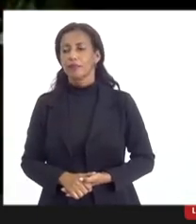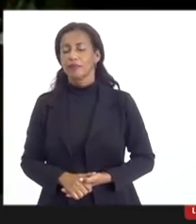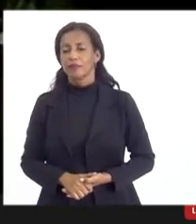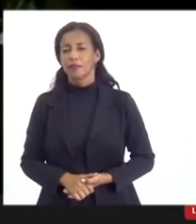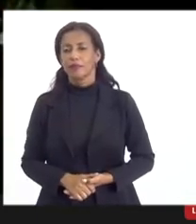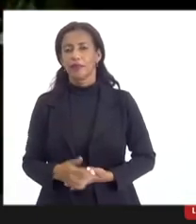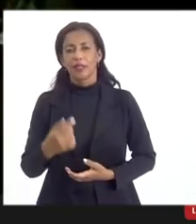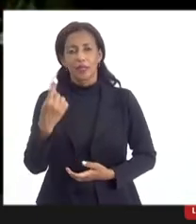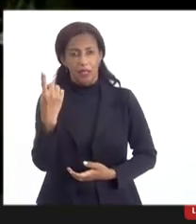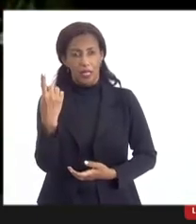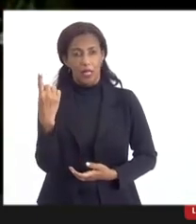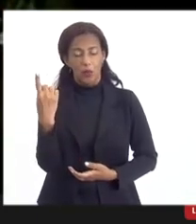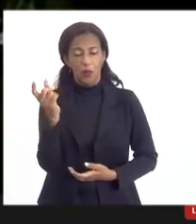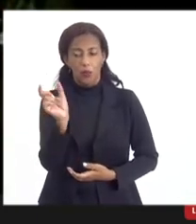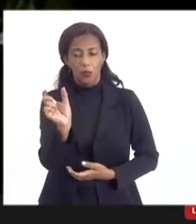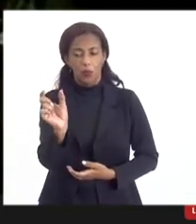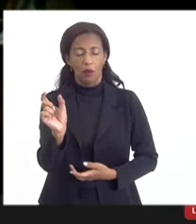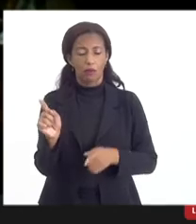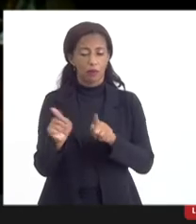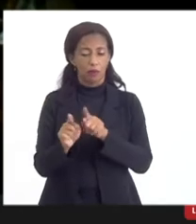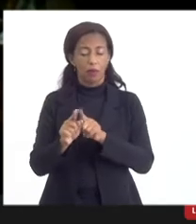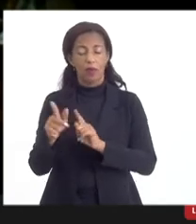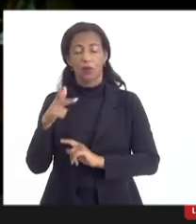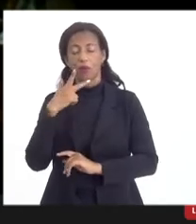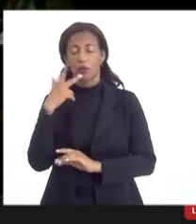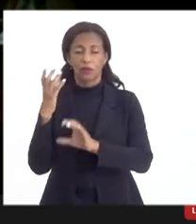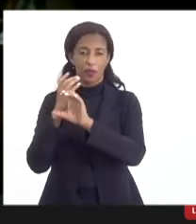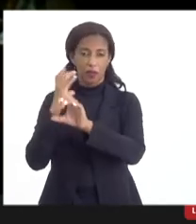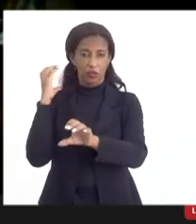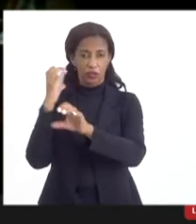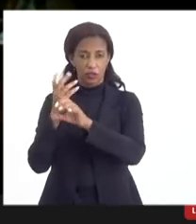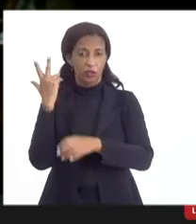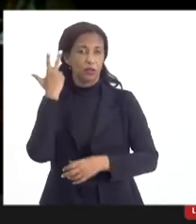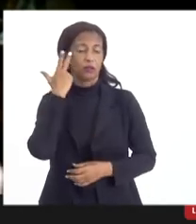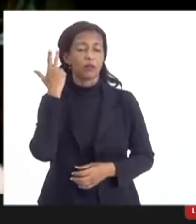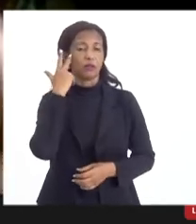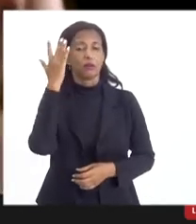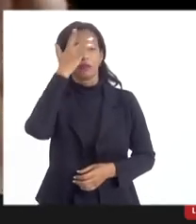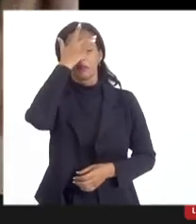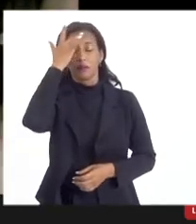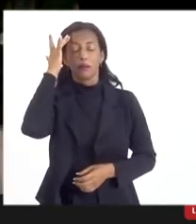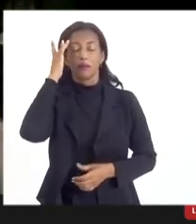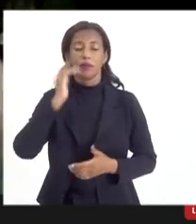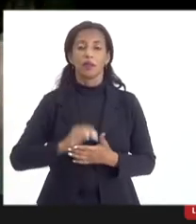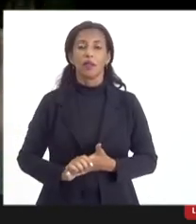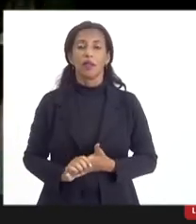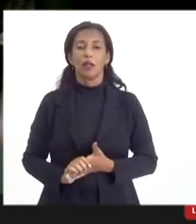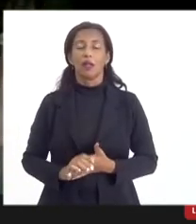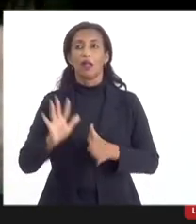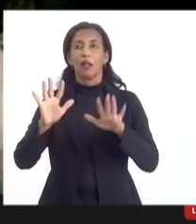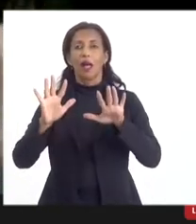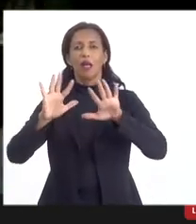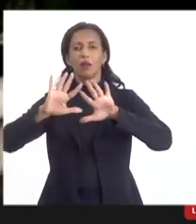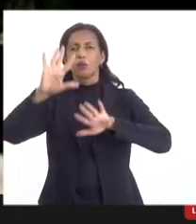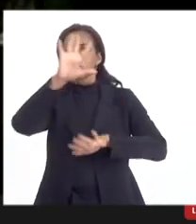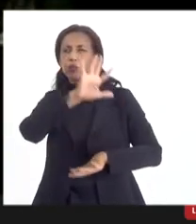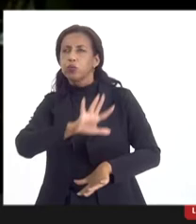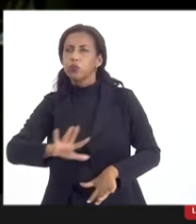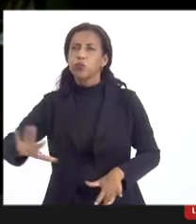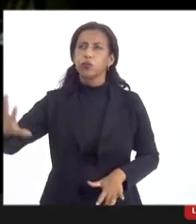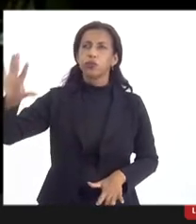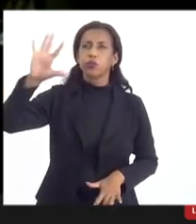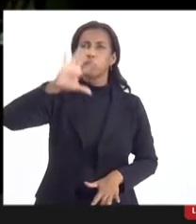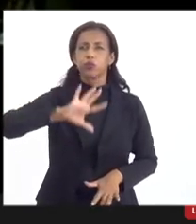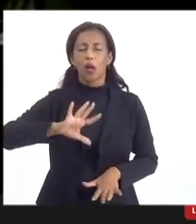que quando a gente fala de engenharia, normalmente as pessoas só pensam naquele projetão, mas